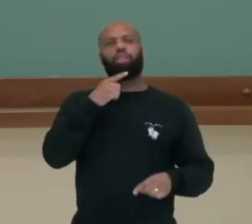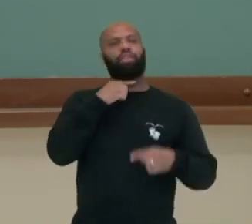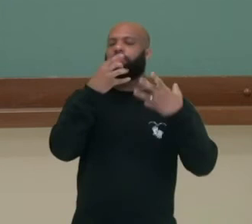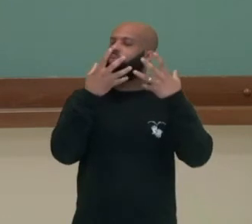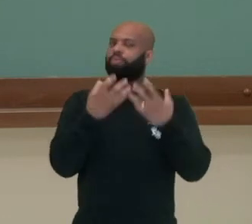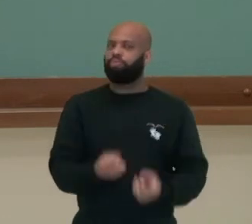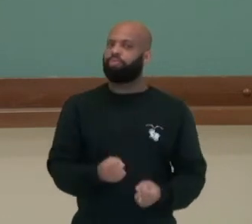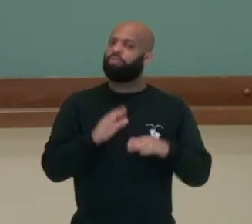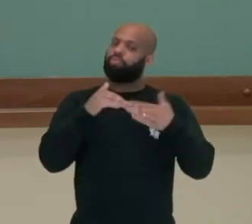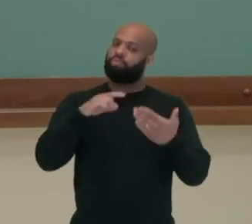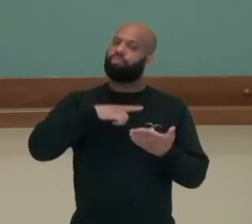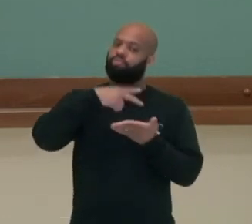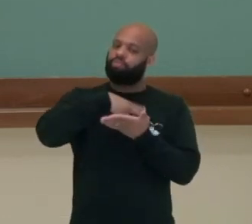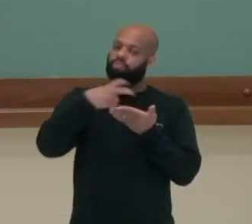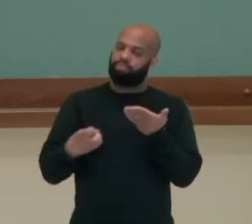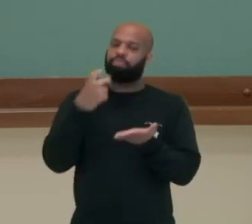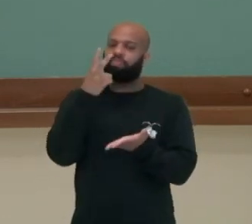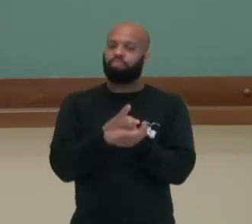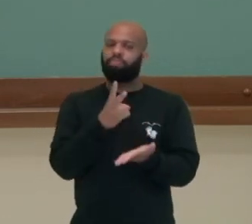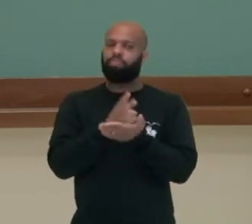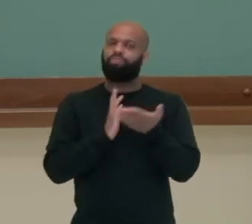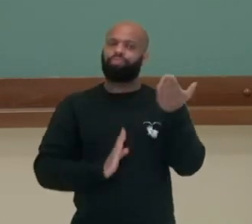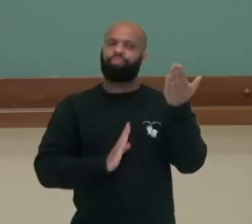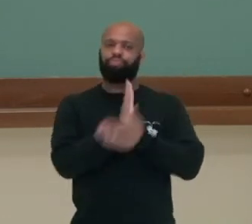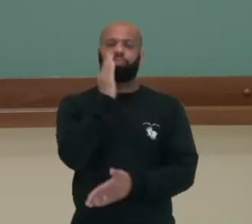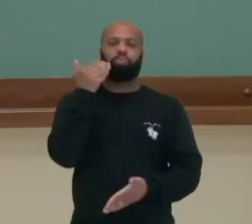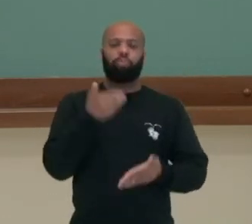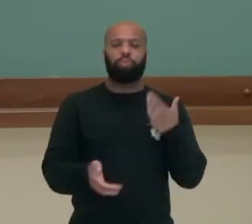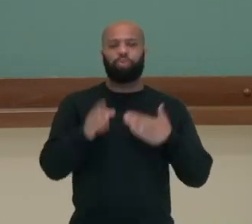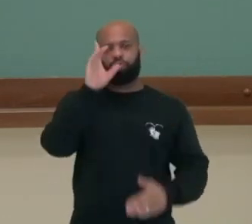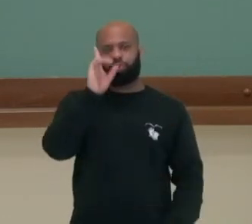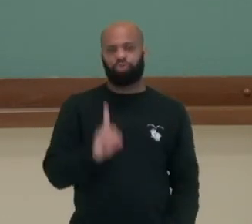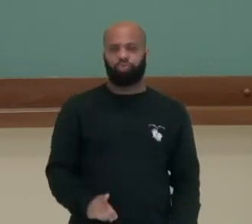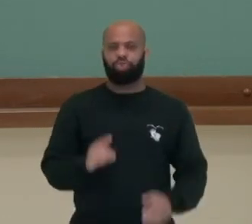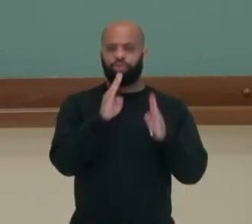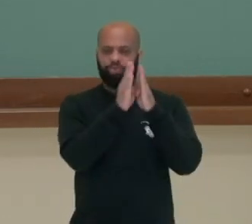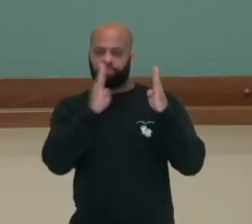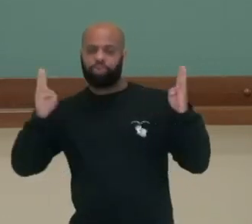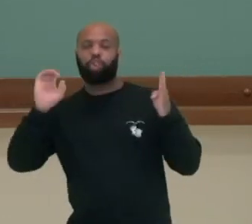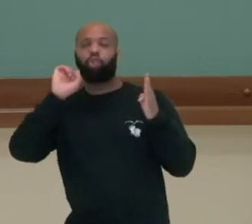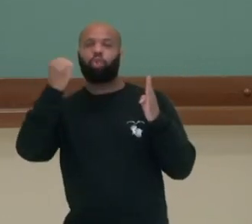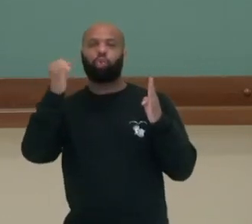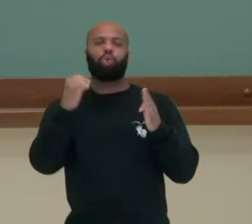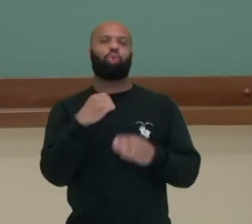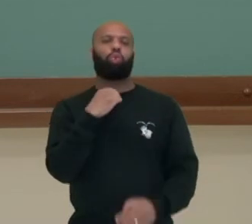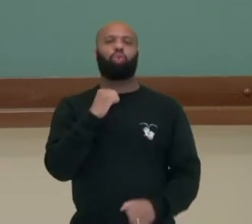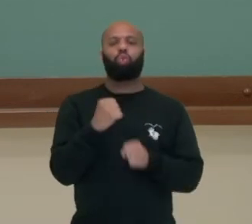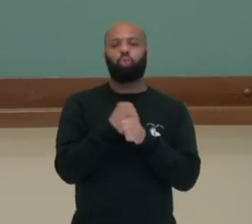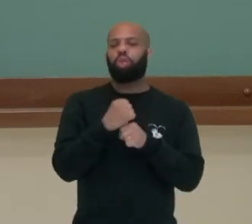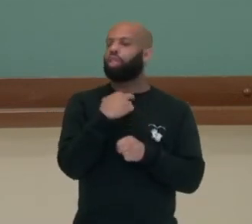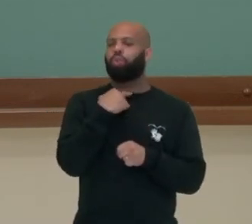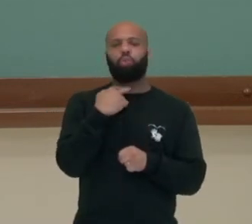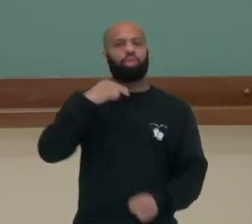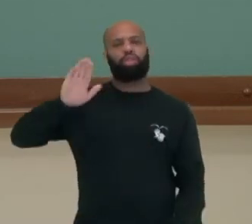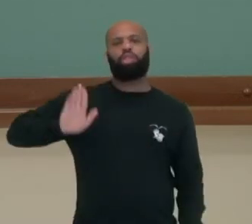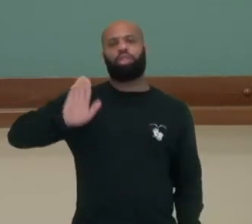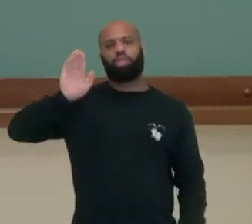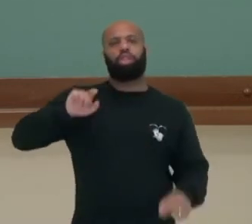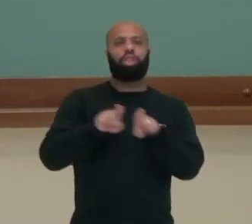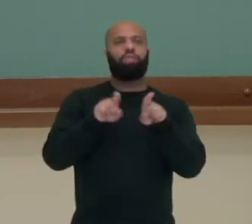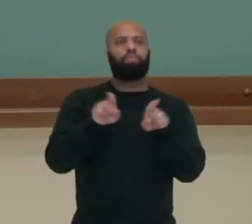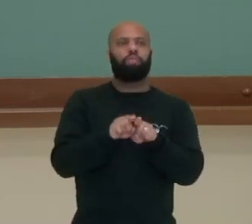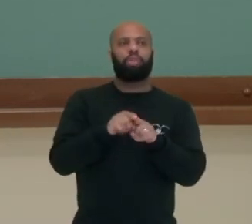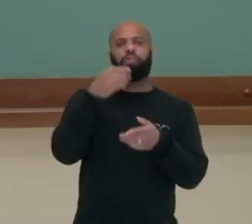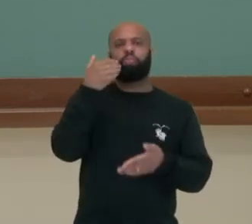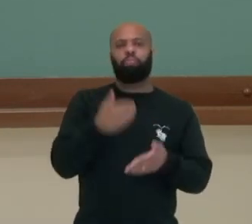aceita. Então o processo de impeachment aprovado e ele perdeu o direito de se candidatar a eleições durante oito anos e perdeu o mandato de